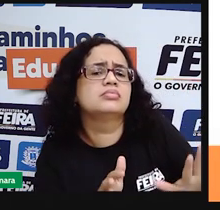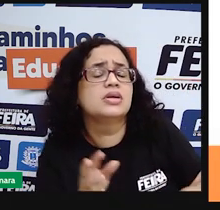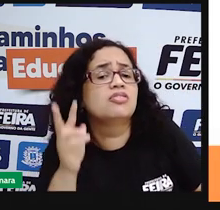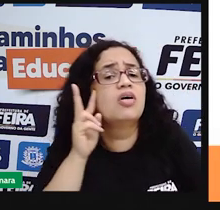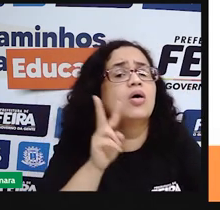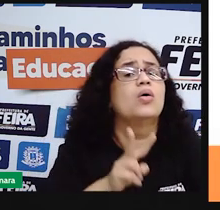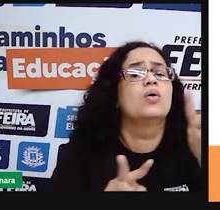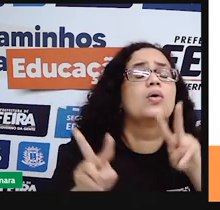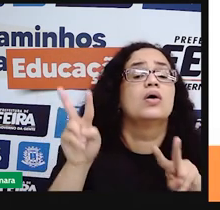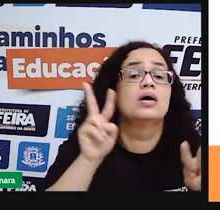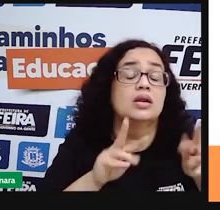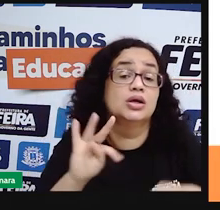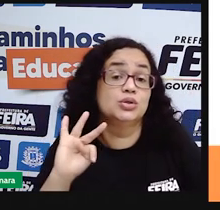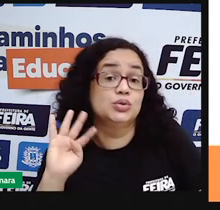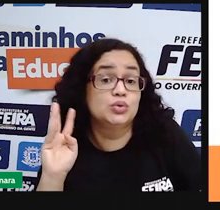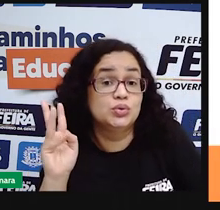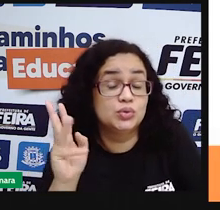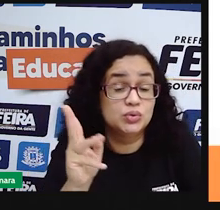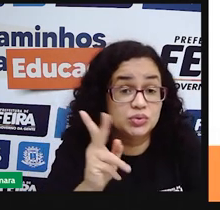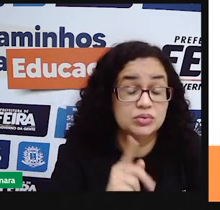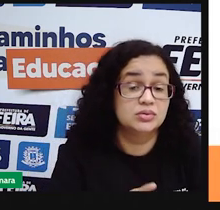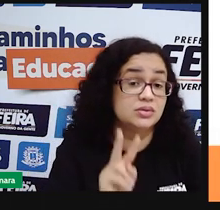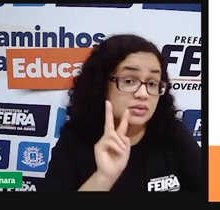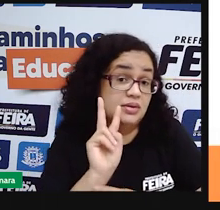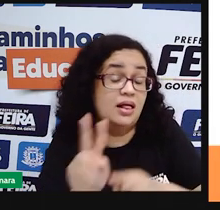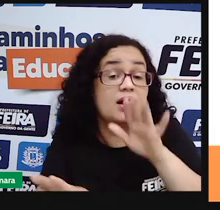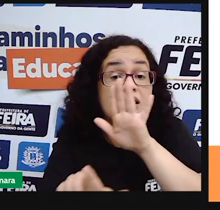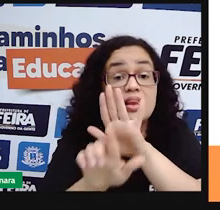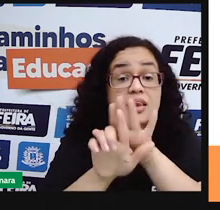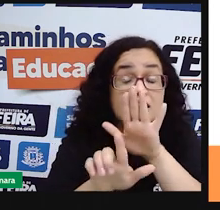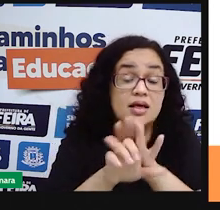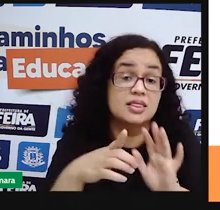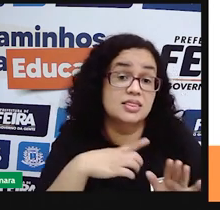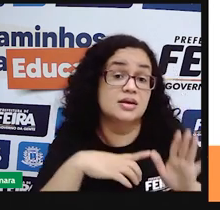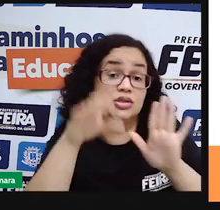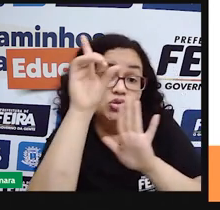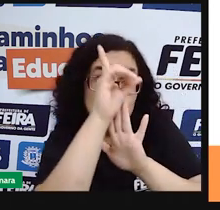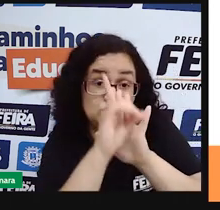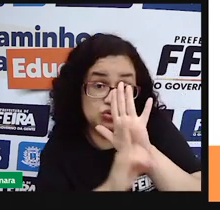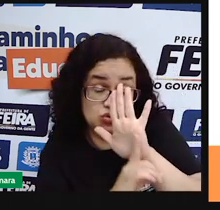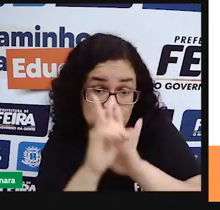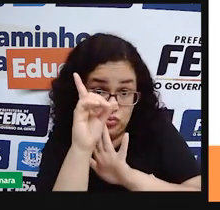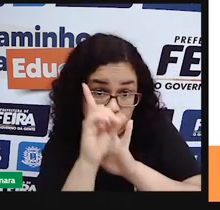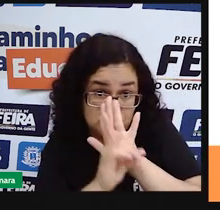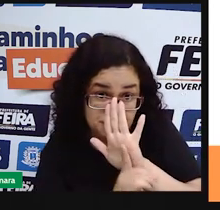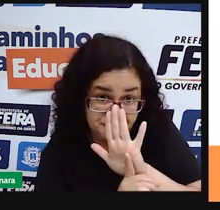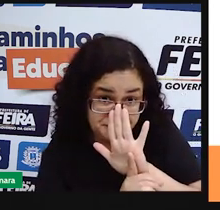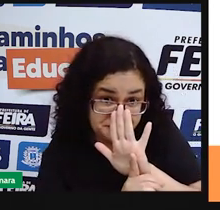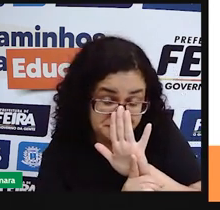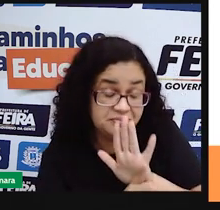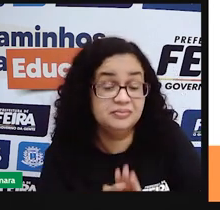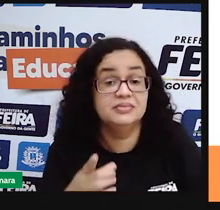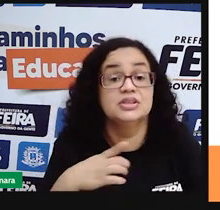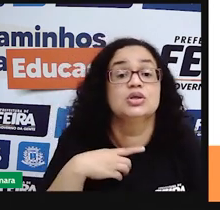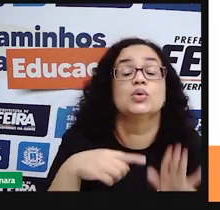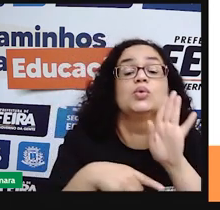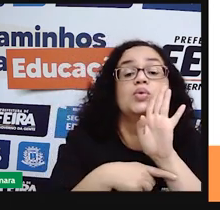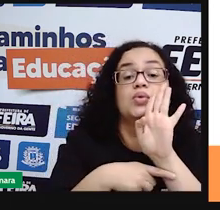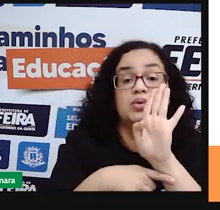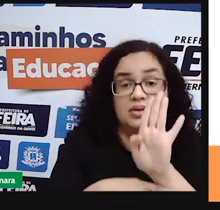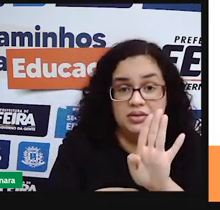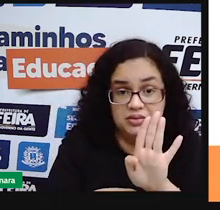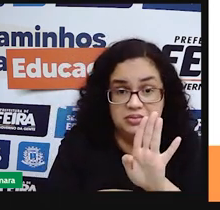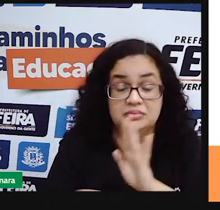pelos índios né quem vai garantir que eles tenham direitos que eles tenham preservação da sua cultura